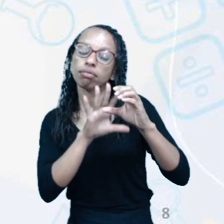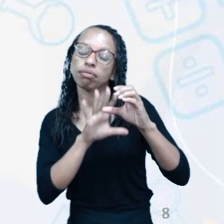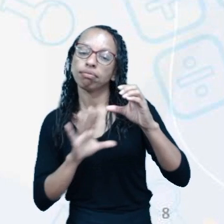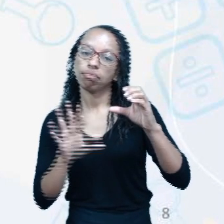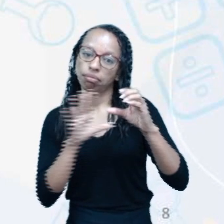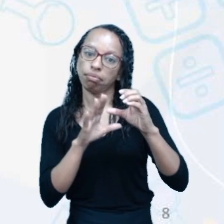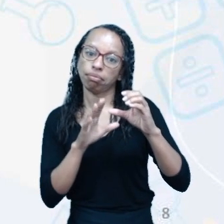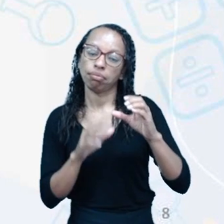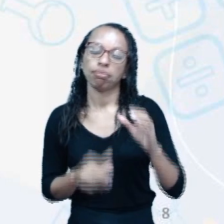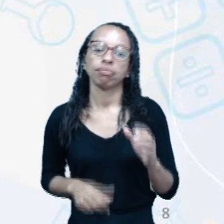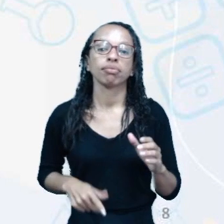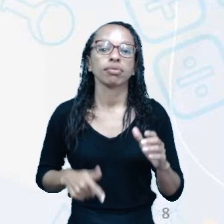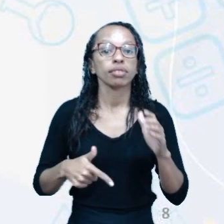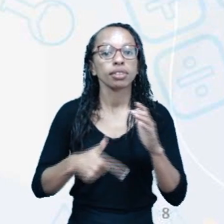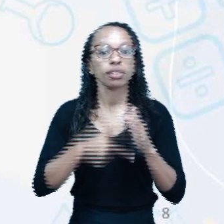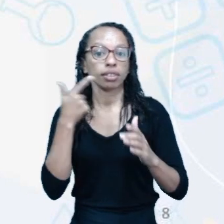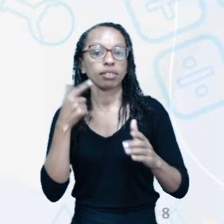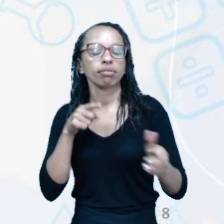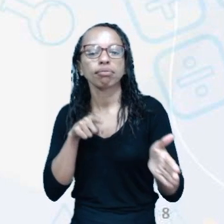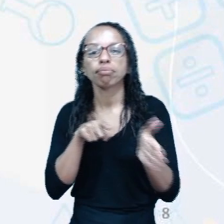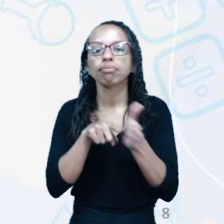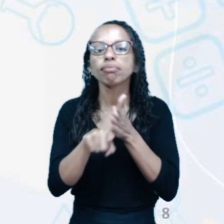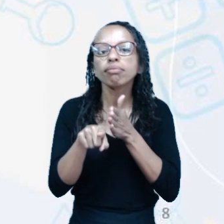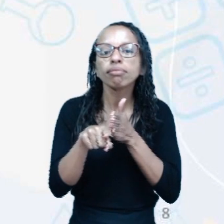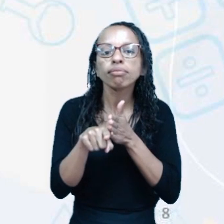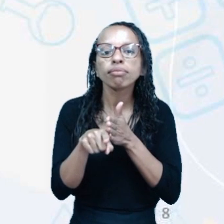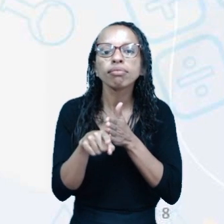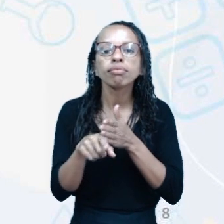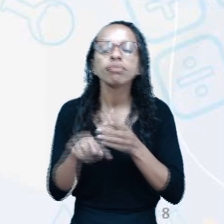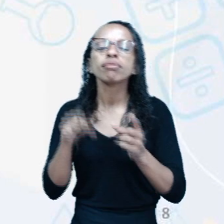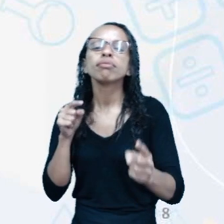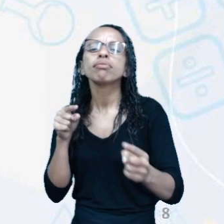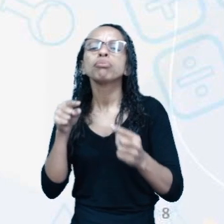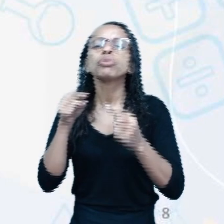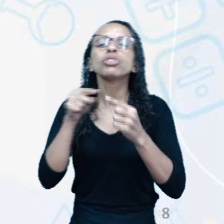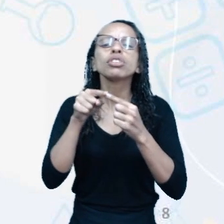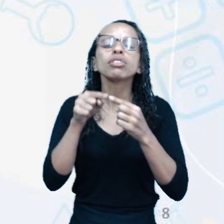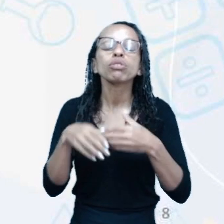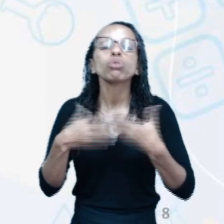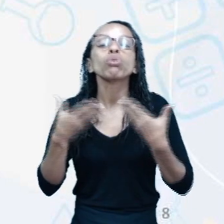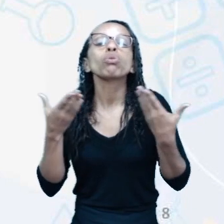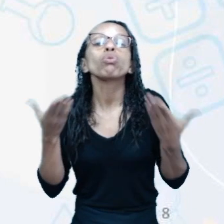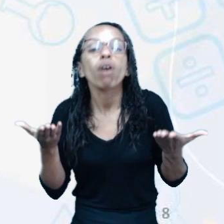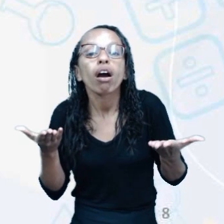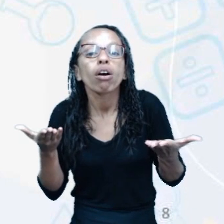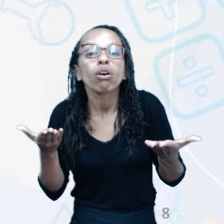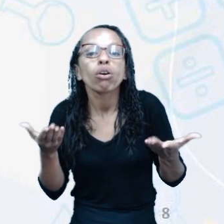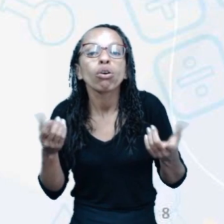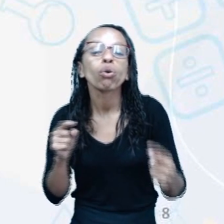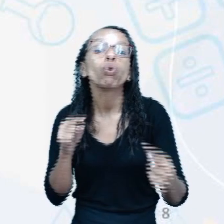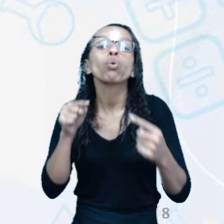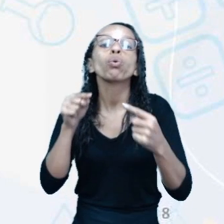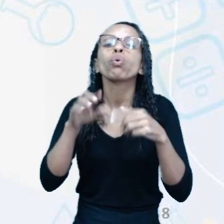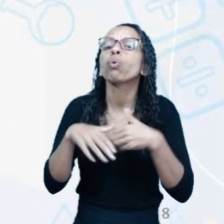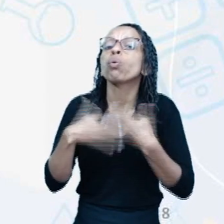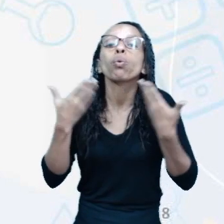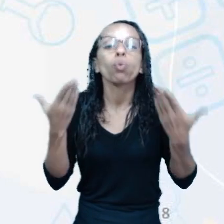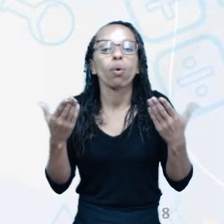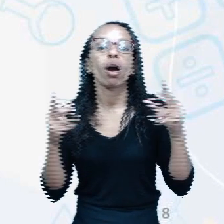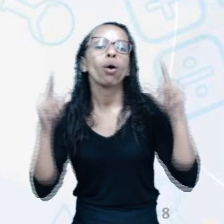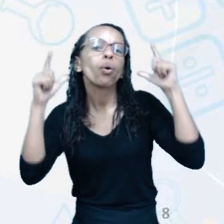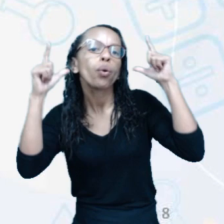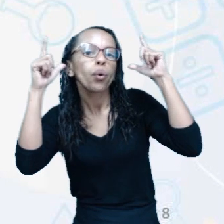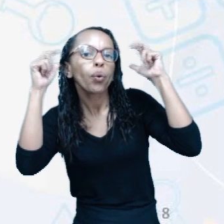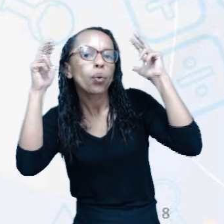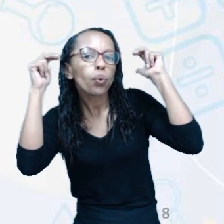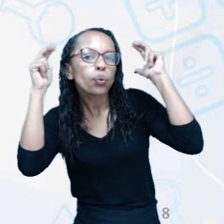Segunda pergunta, vamos lá? Qual a finalidade dessa charge? E qual o seu tema? Vamos para a